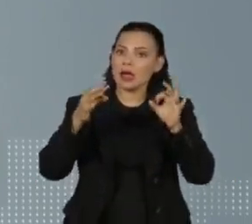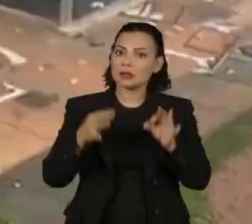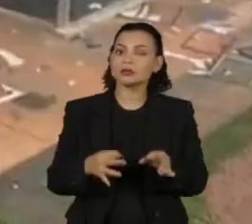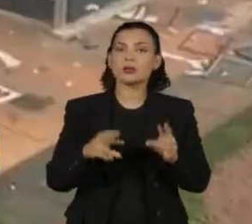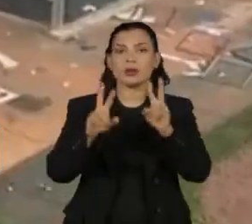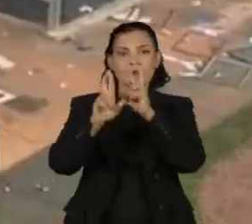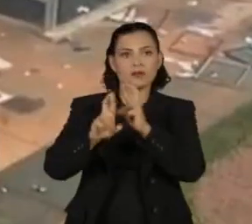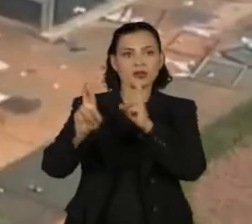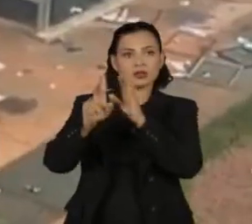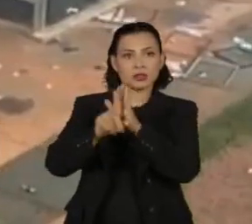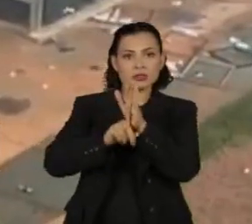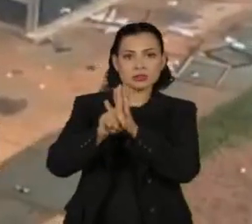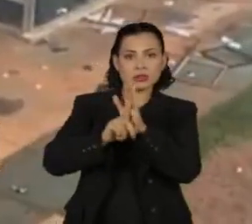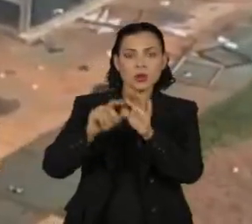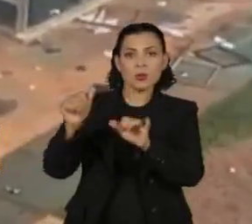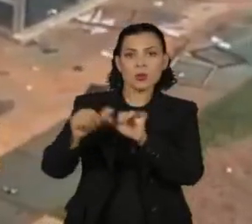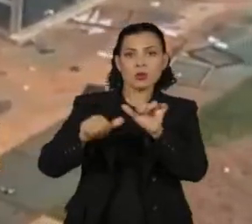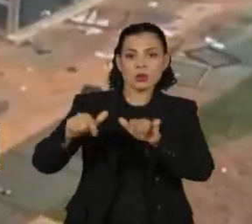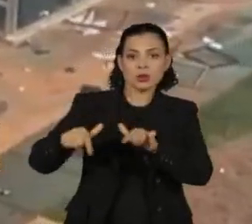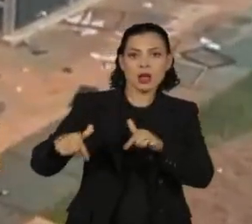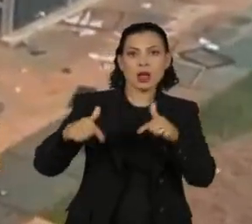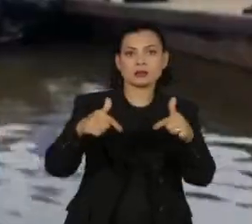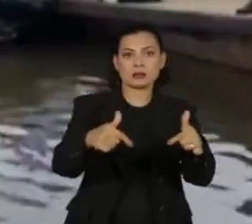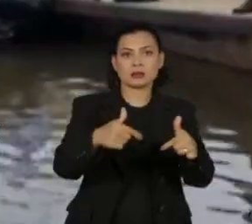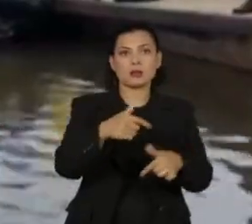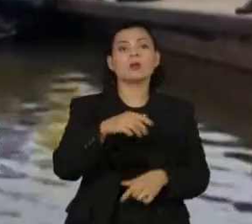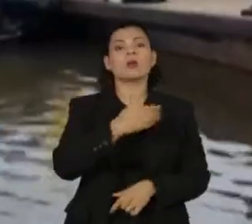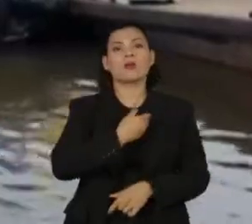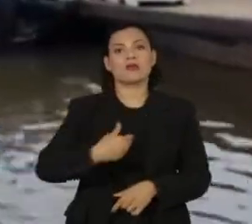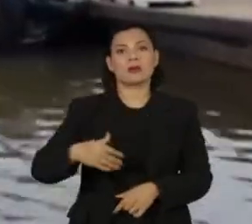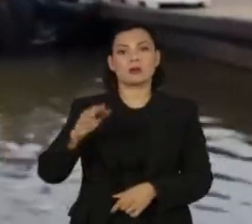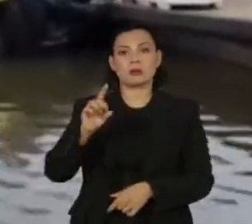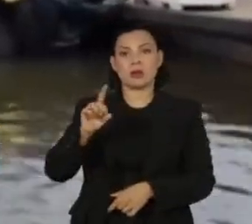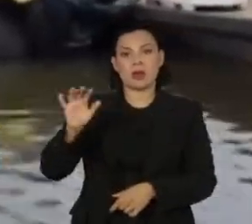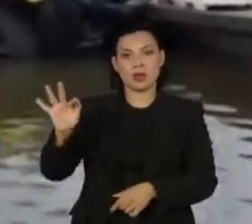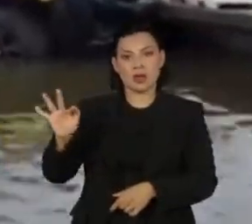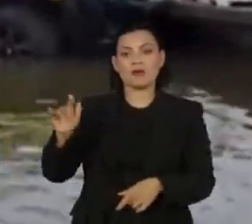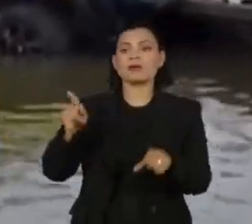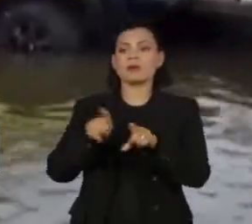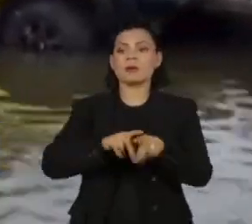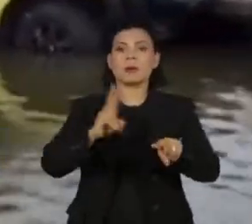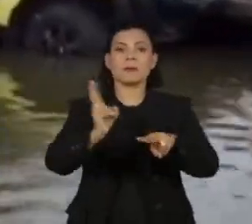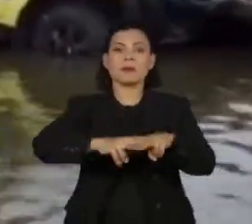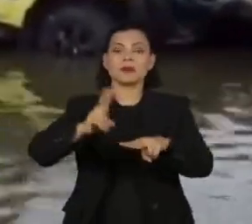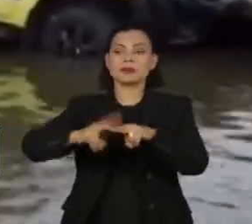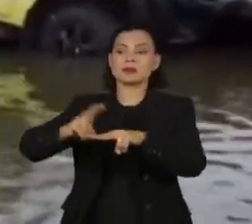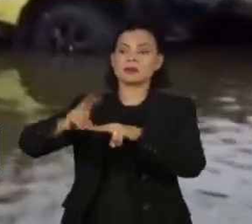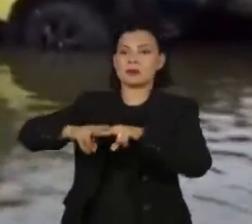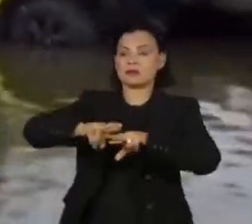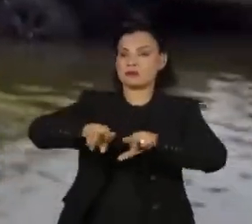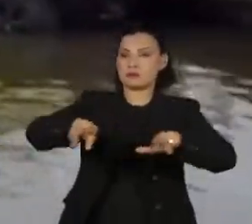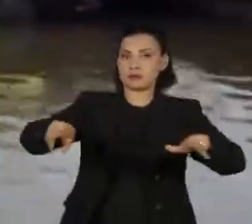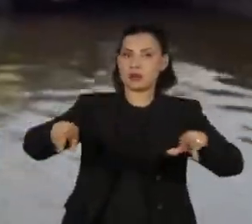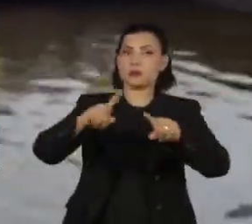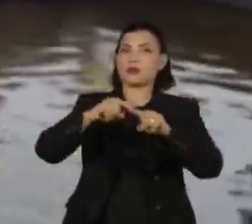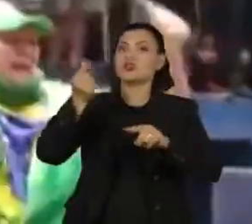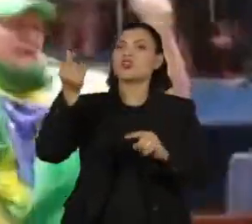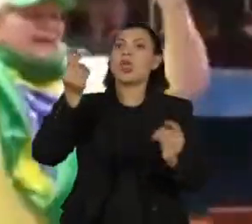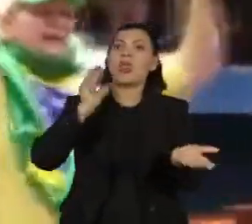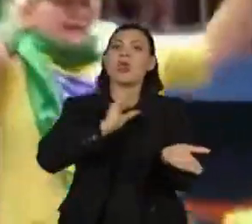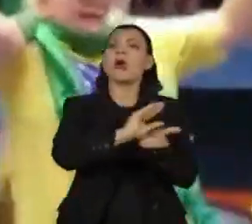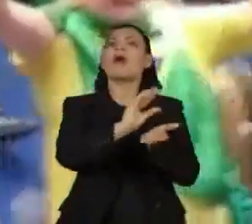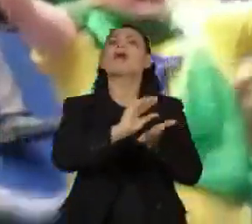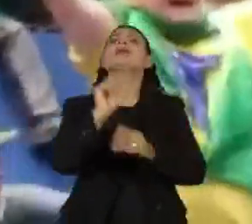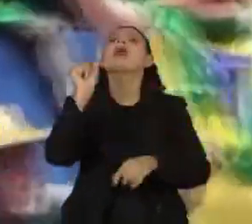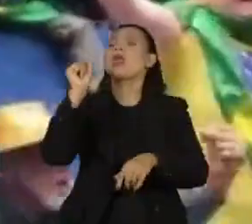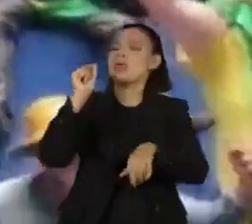apuração desta mudança de atuação do governo do Distrito Federal e das prisões já efetuadas, os financiadores dos